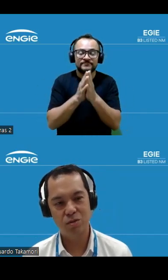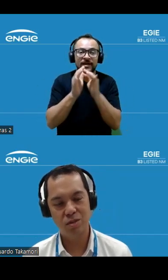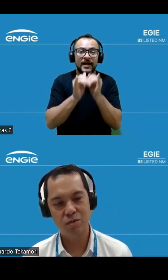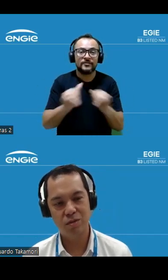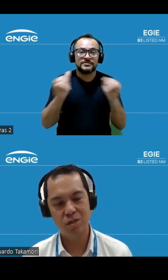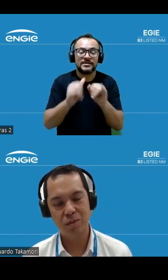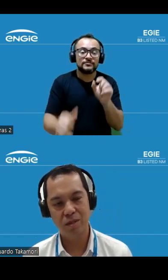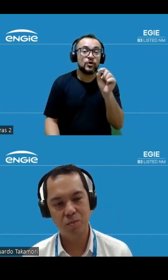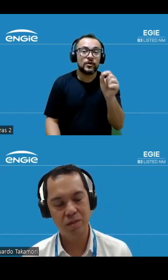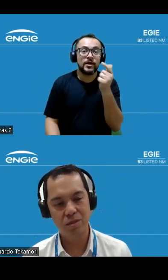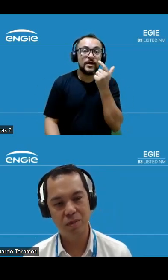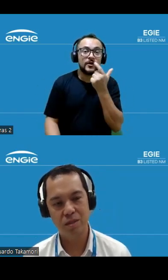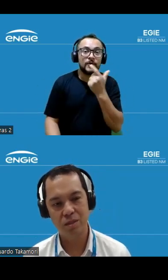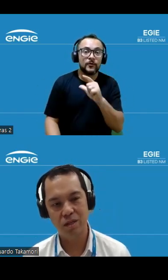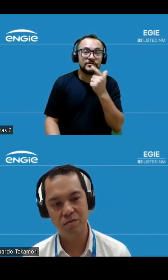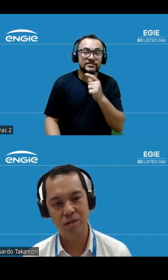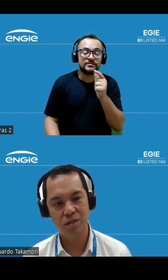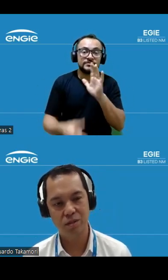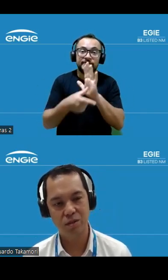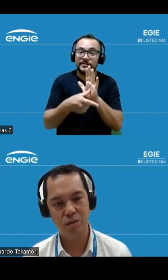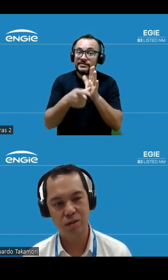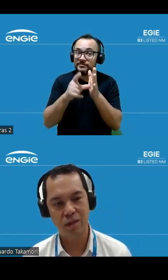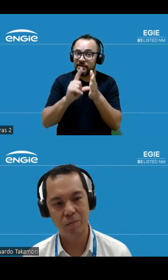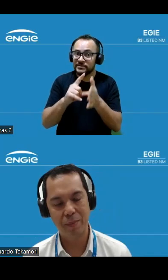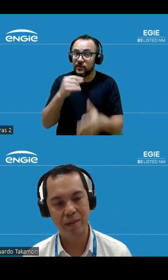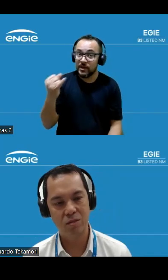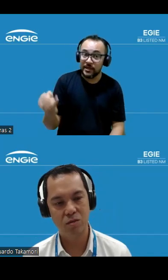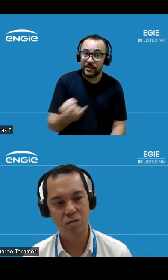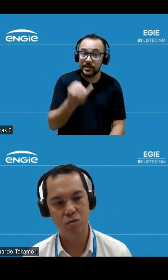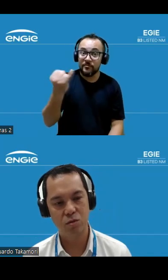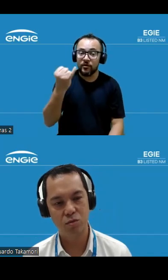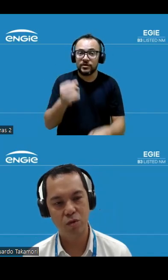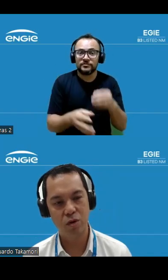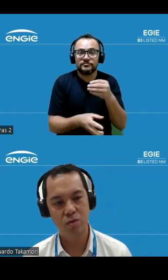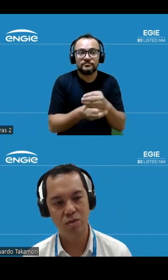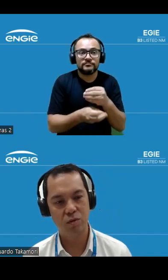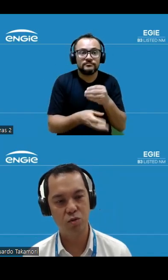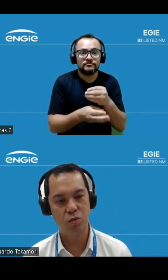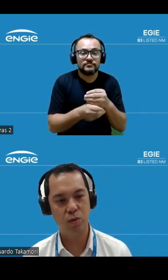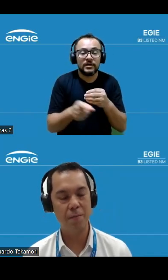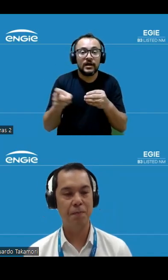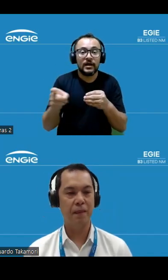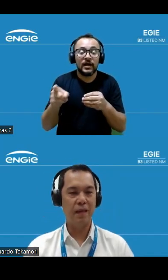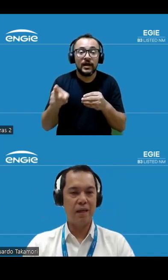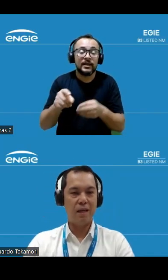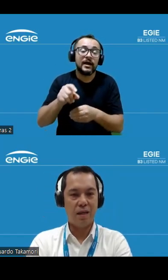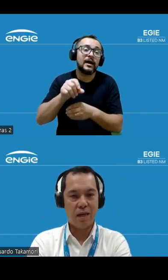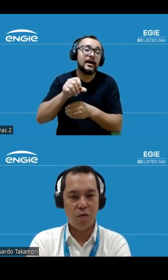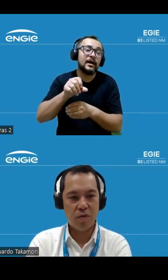que a gente conseguiu fazer uma antecipação bastante relevante na implementação do nosso conjunto e óleo com o Serro da Suruá.